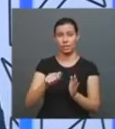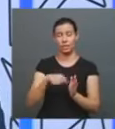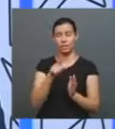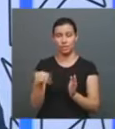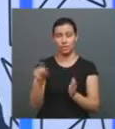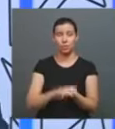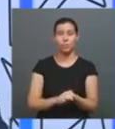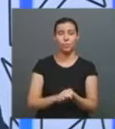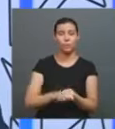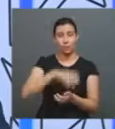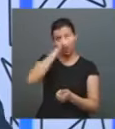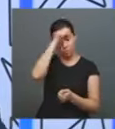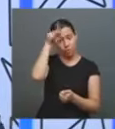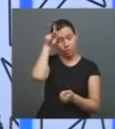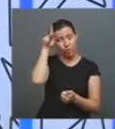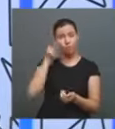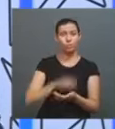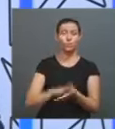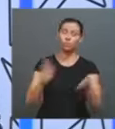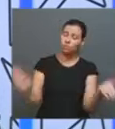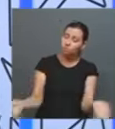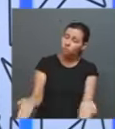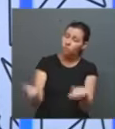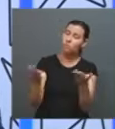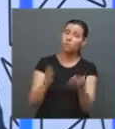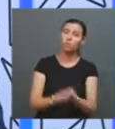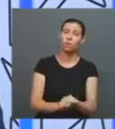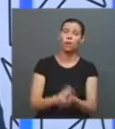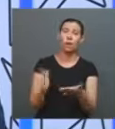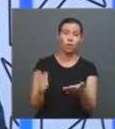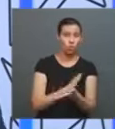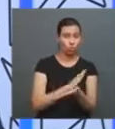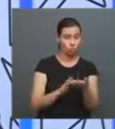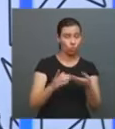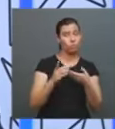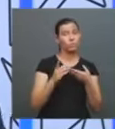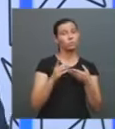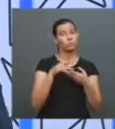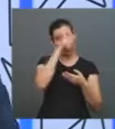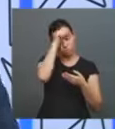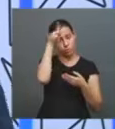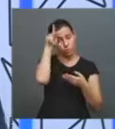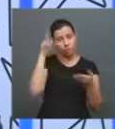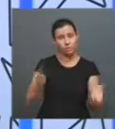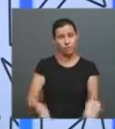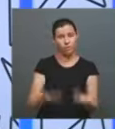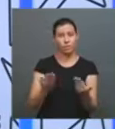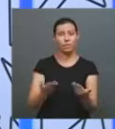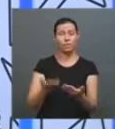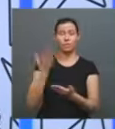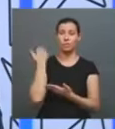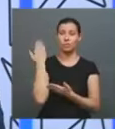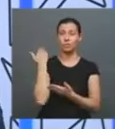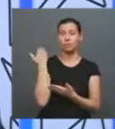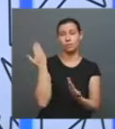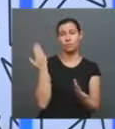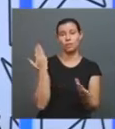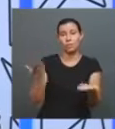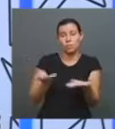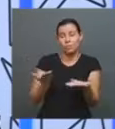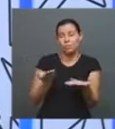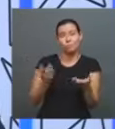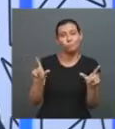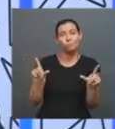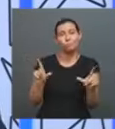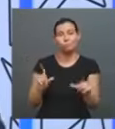forma de pequenas histórias. Há algumas prefeituras que incentivam, óbvio, mas é menos do que foi sobre a figura do grande pai da literatura brasileira, Monteiro